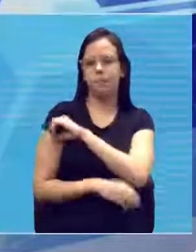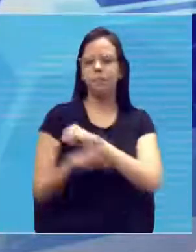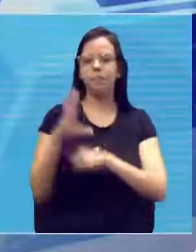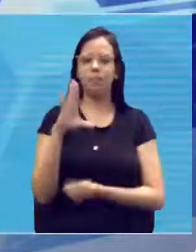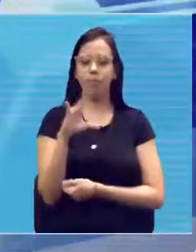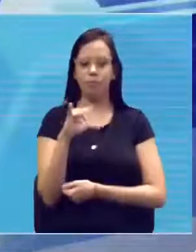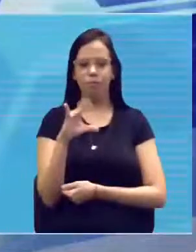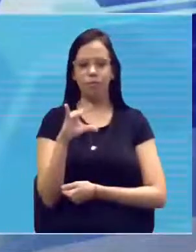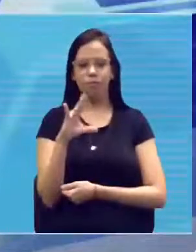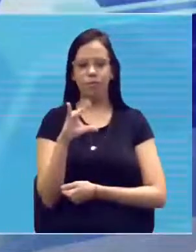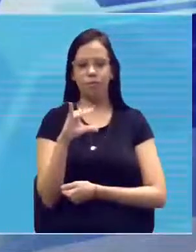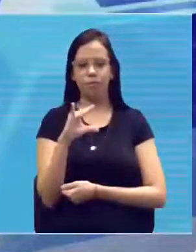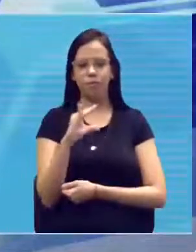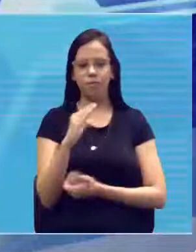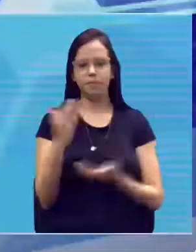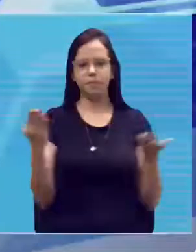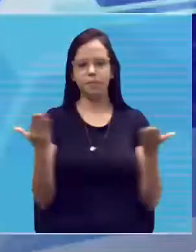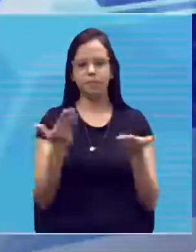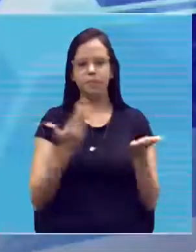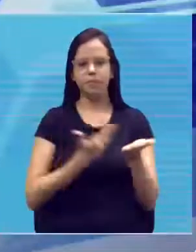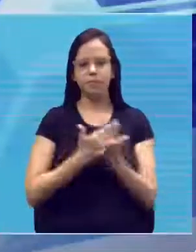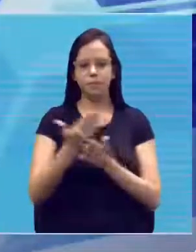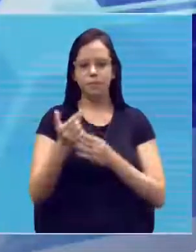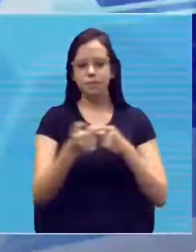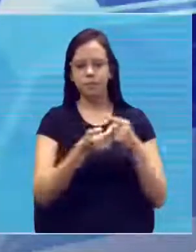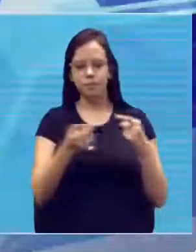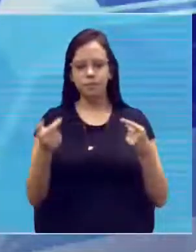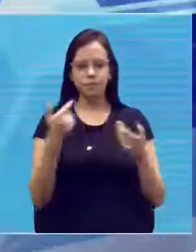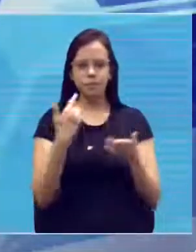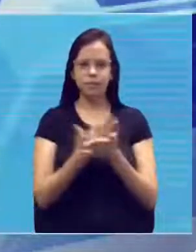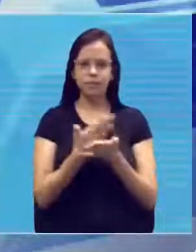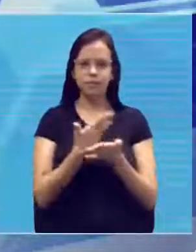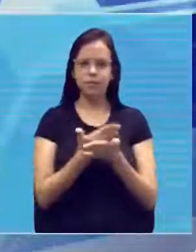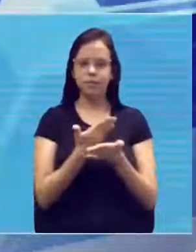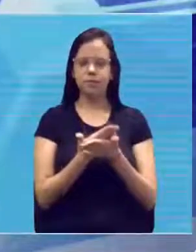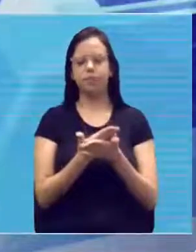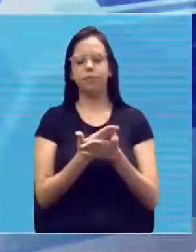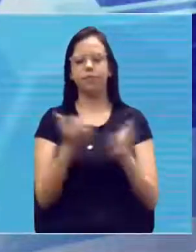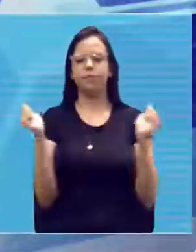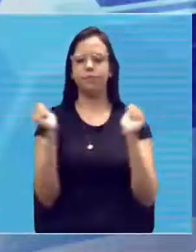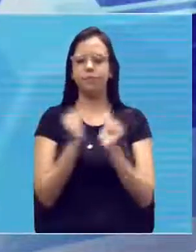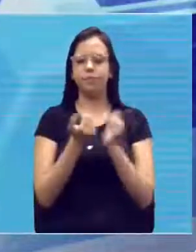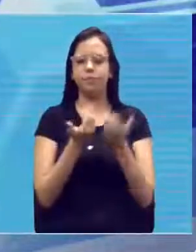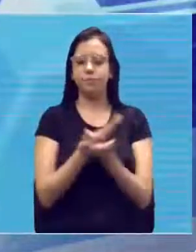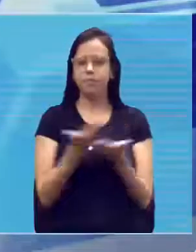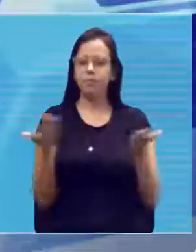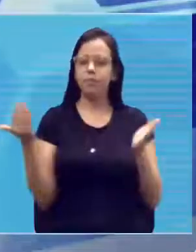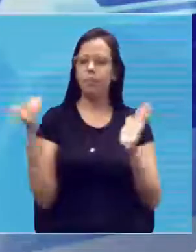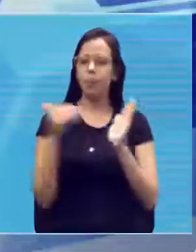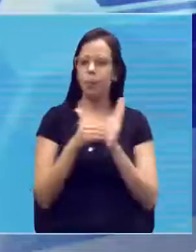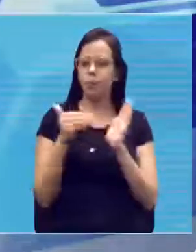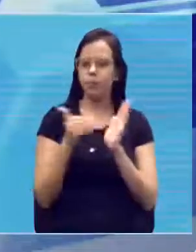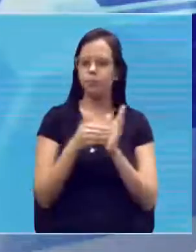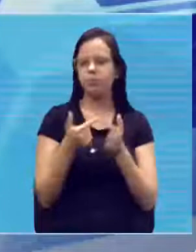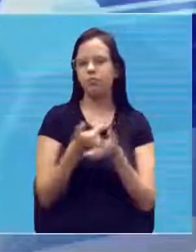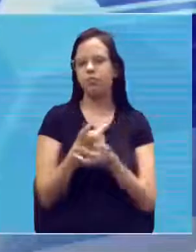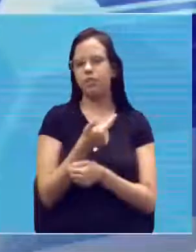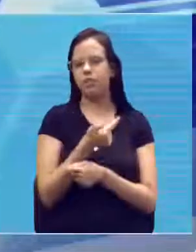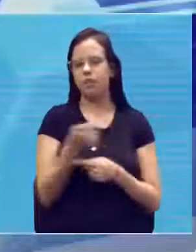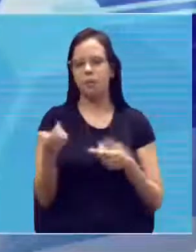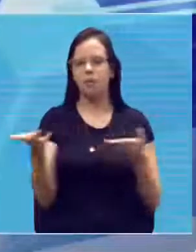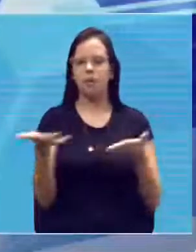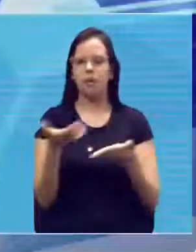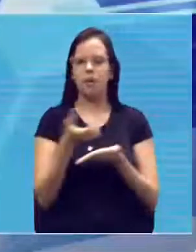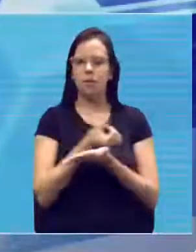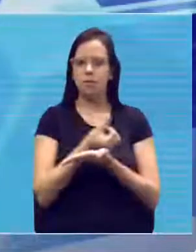ciências. Estamos iniciando mais uma semana letiva com vocês, última semana desse semestre.